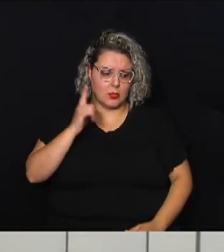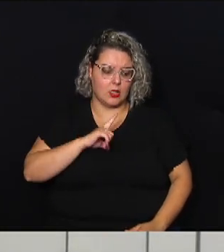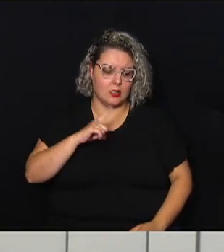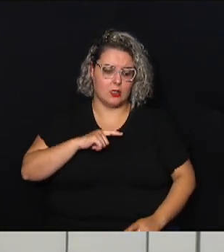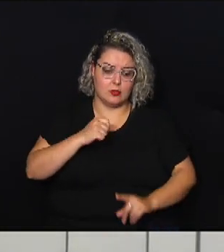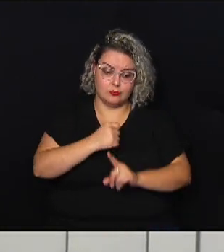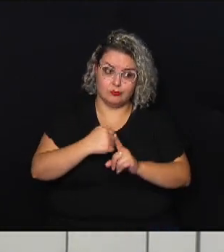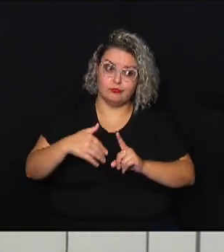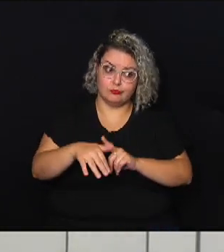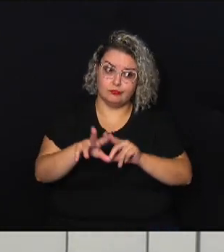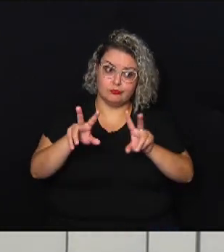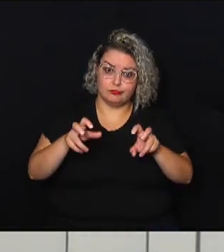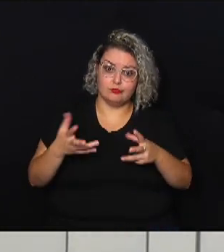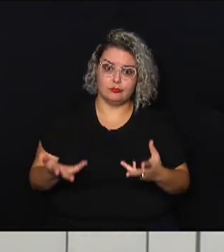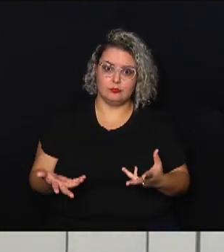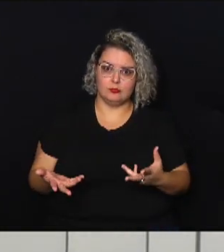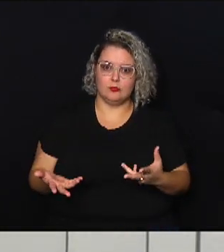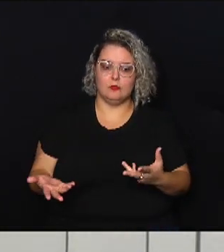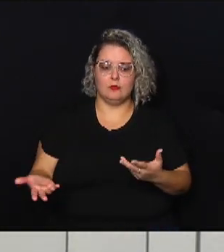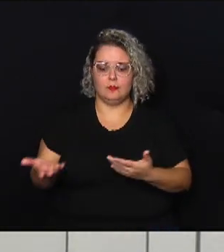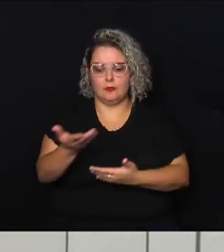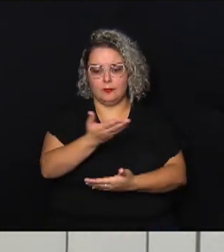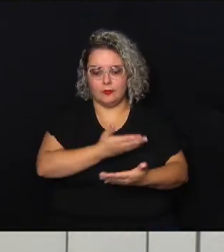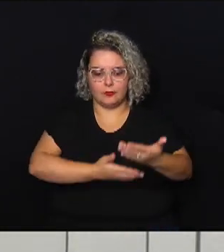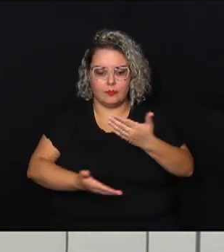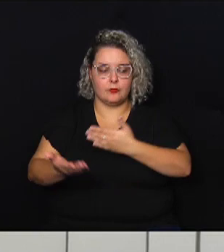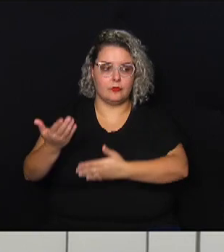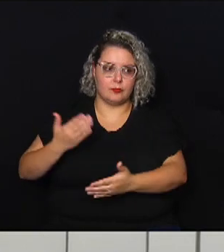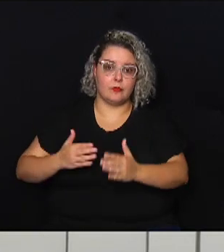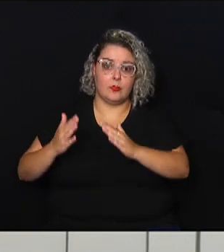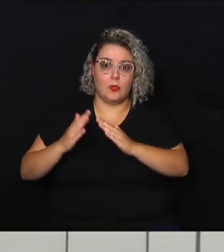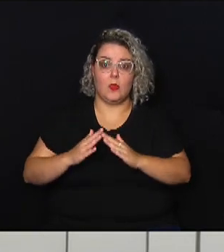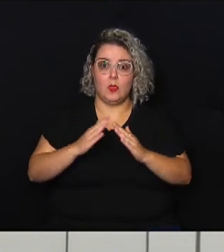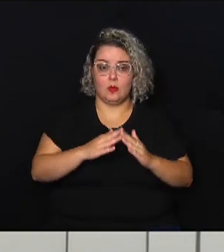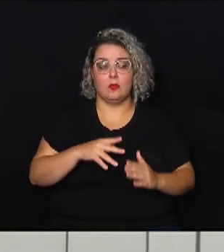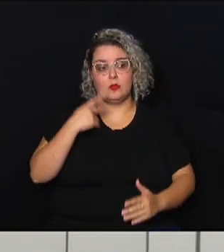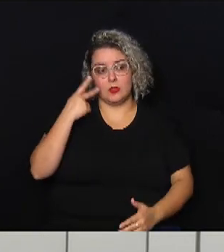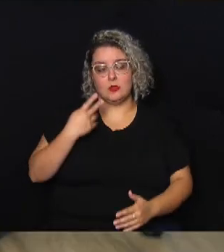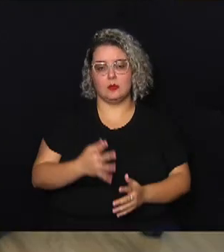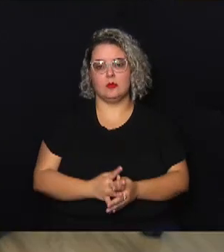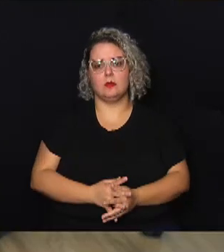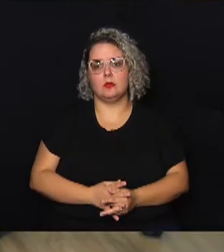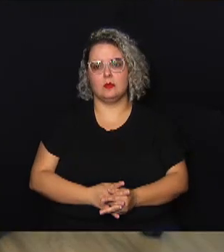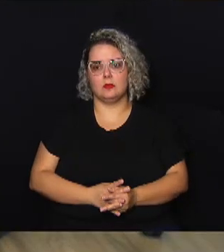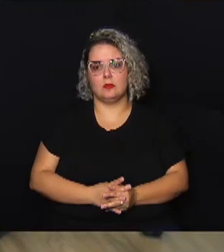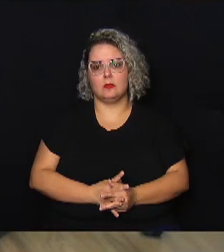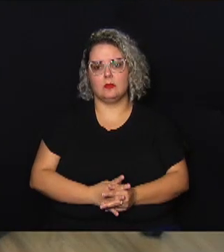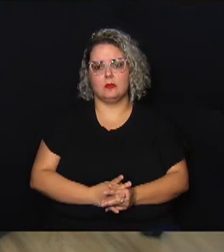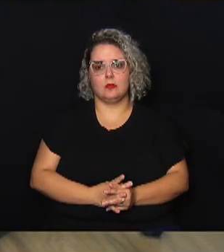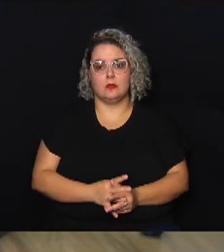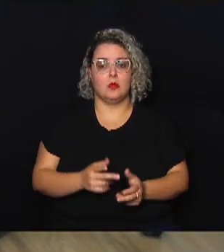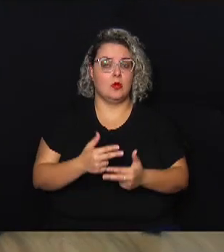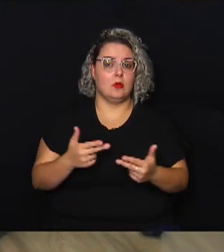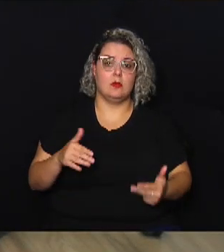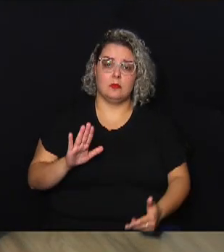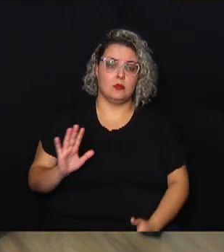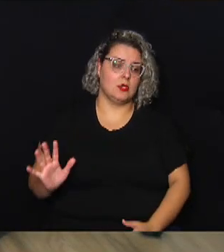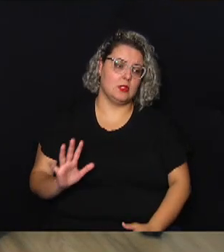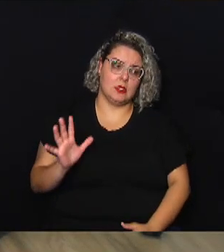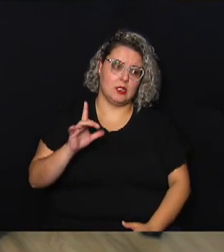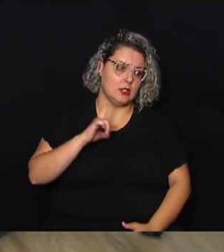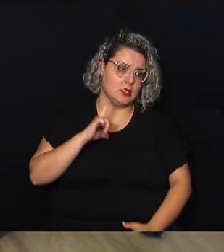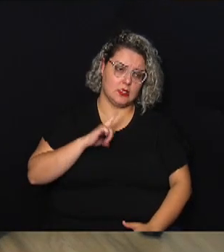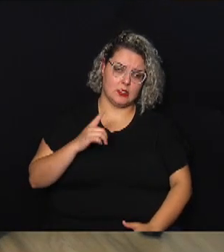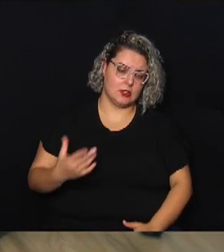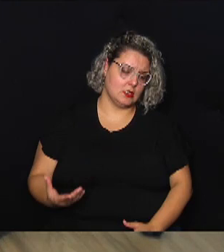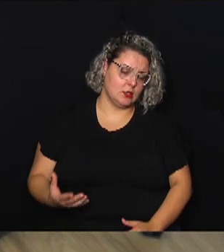que acabar permeando essa questão da moradia o vereador a coisa mais cara a que existe no mundo é a vida não